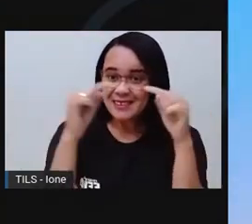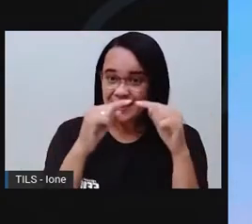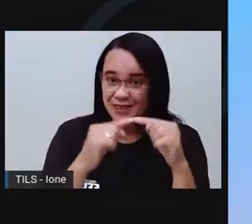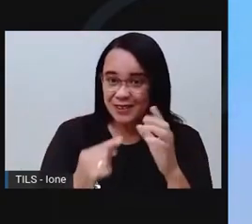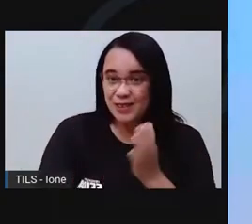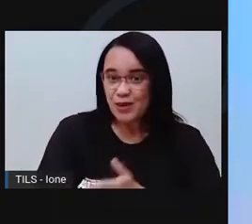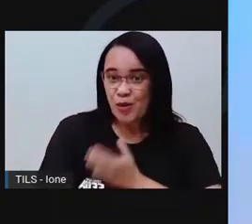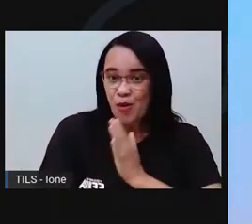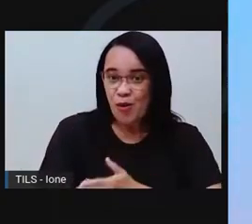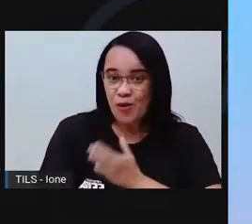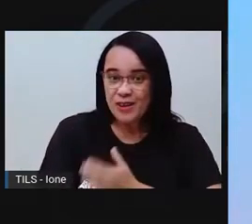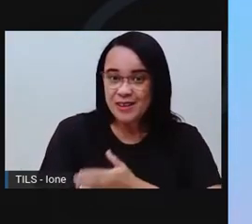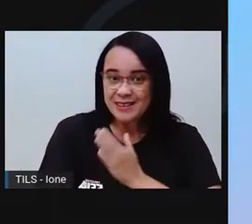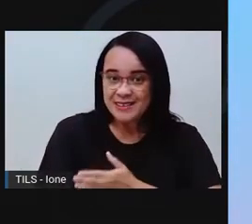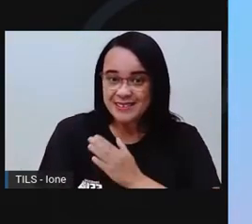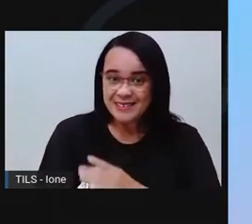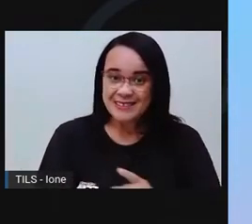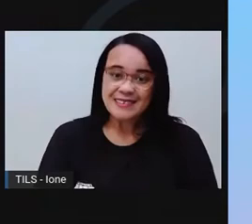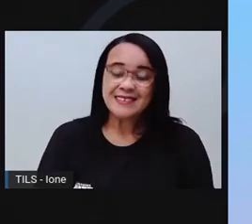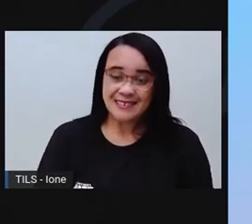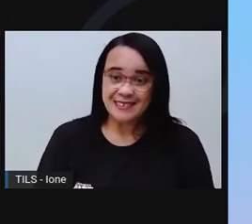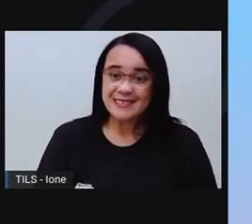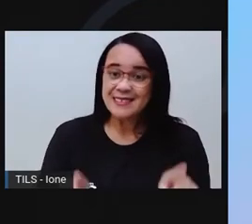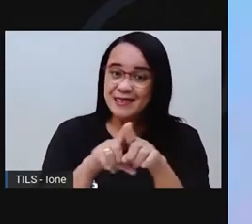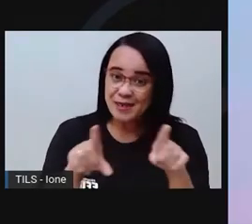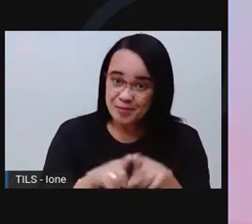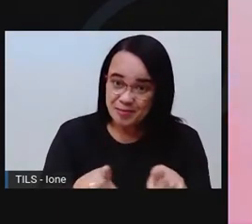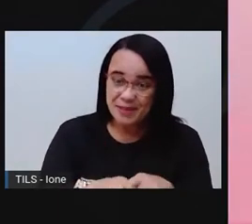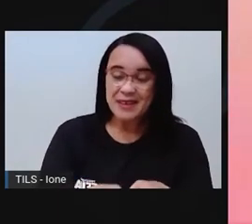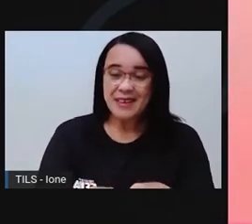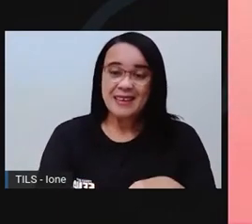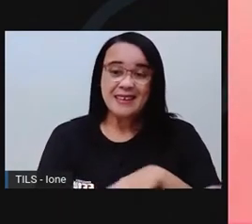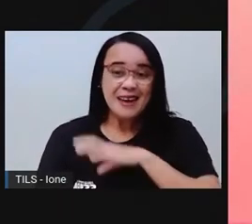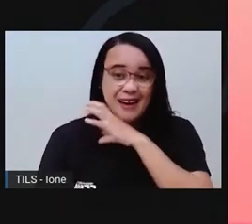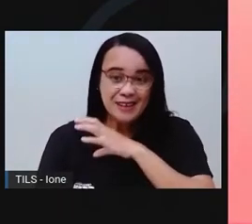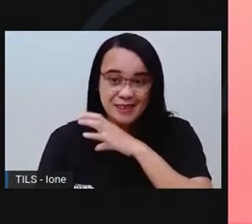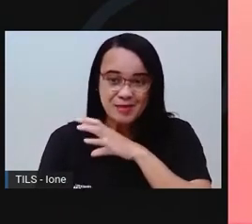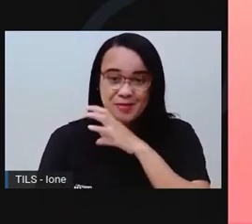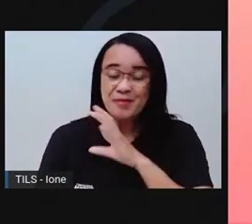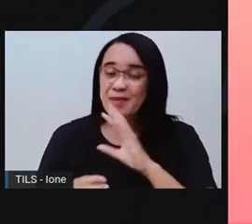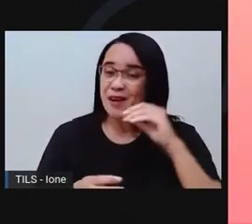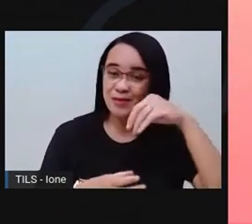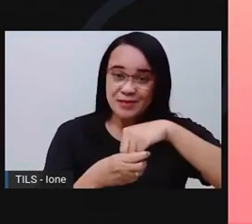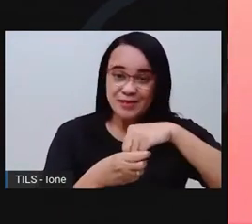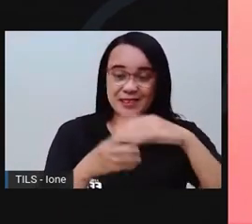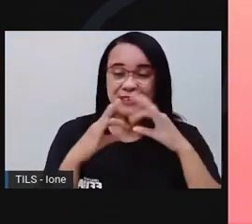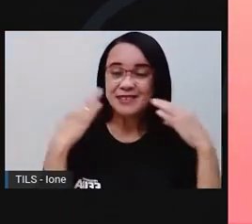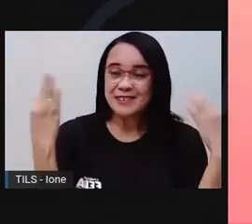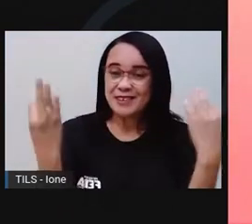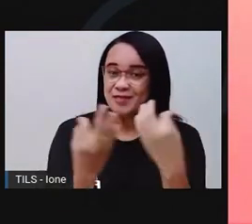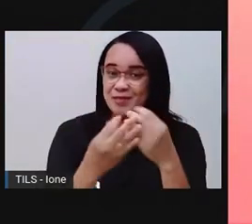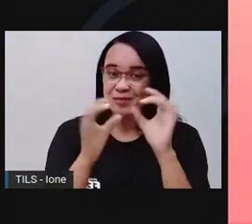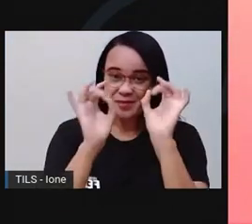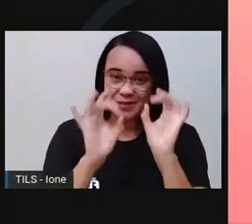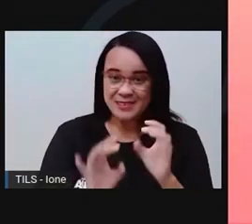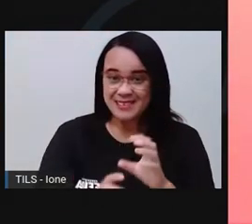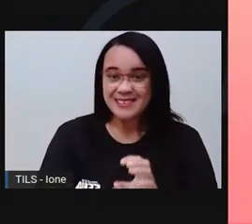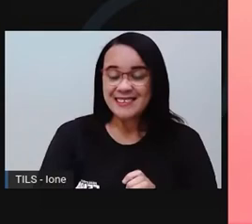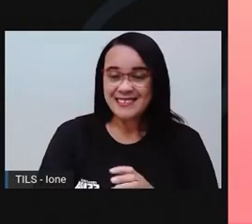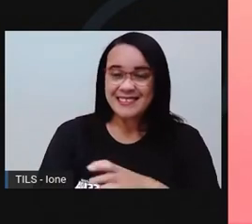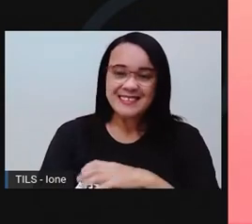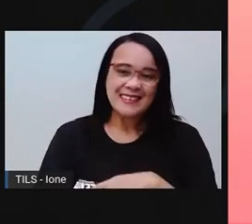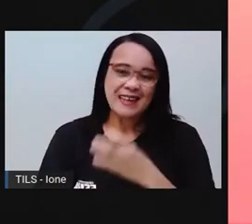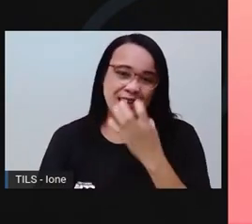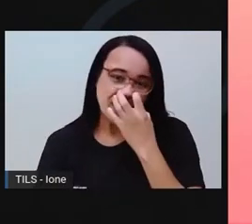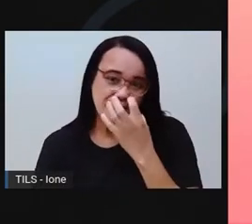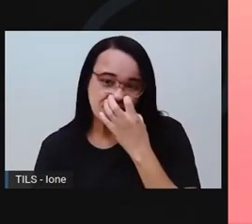que têm bichinhos de estimação. Família é mais que DNA. É berço, é